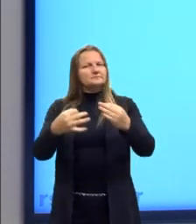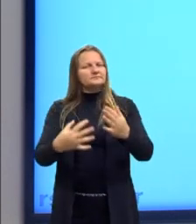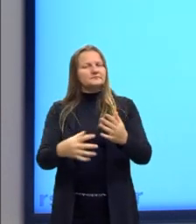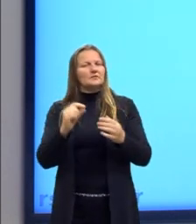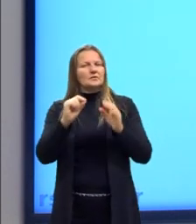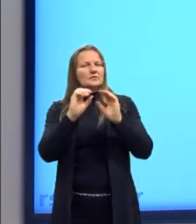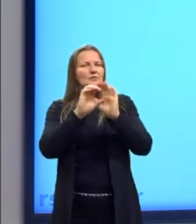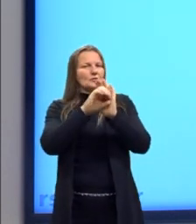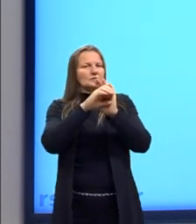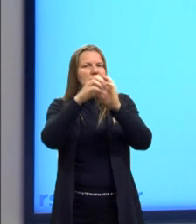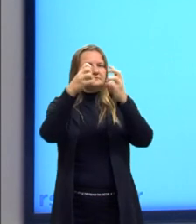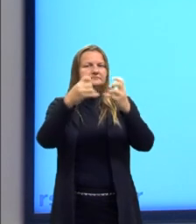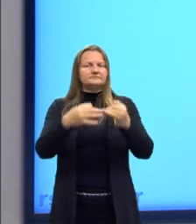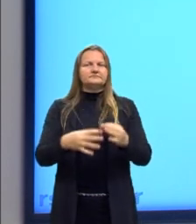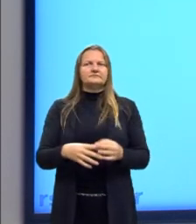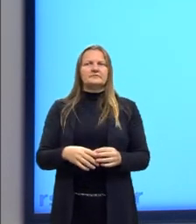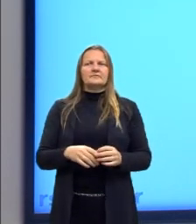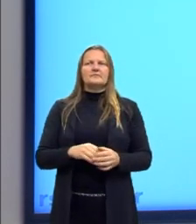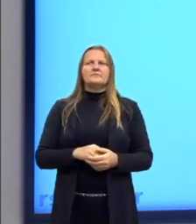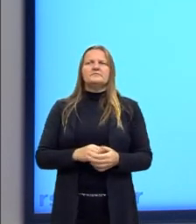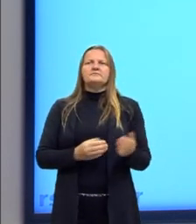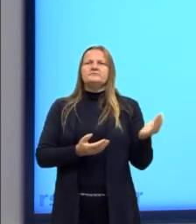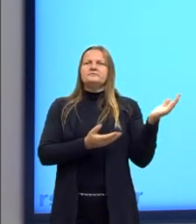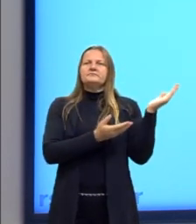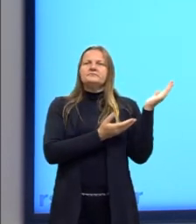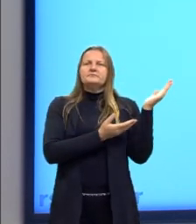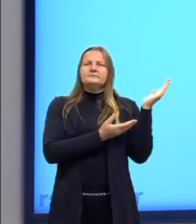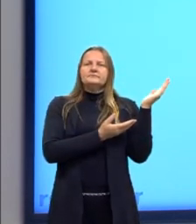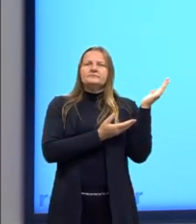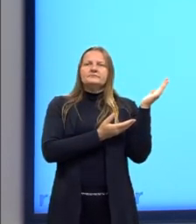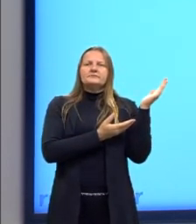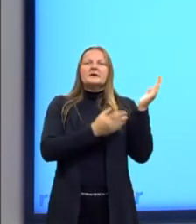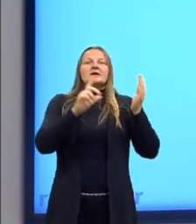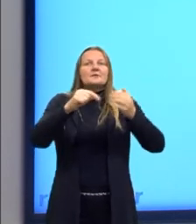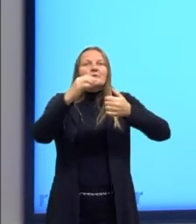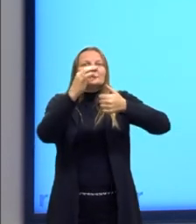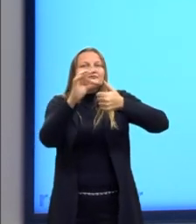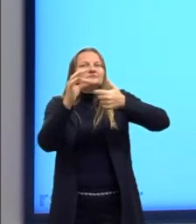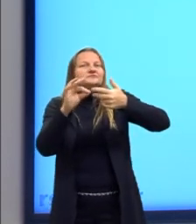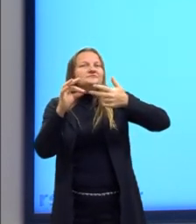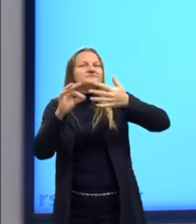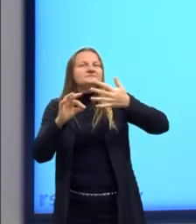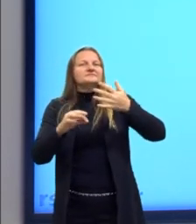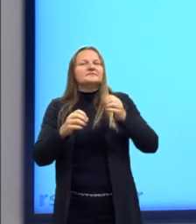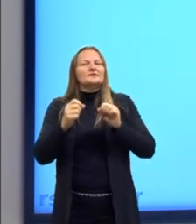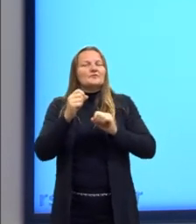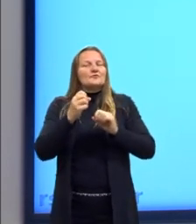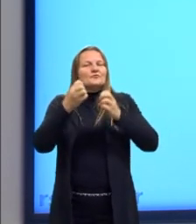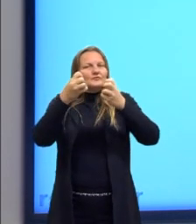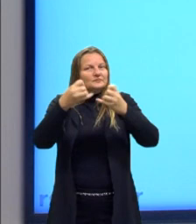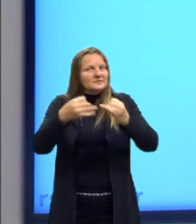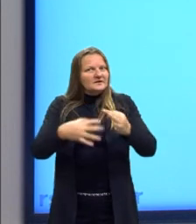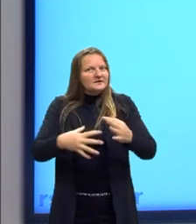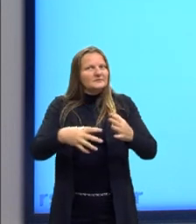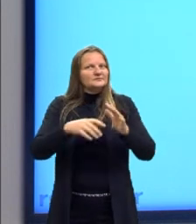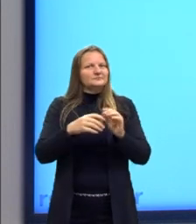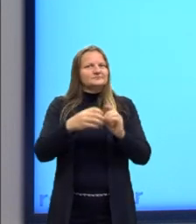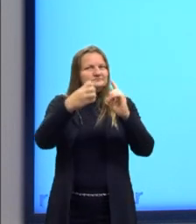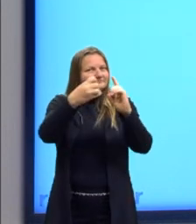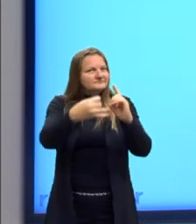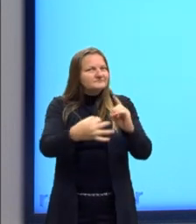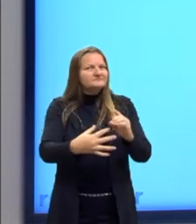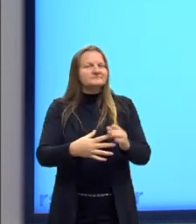acontece? Eu vou dar um esboço aqui do início e depois vamos desmembrando isso durante a aula com os slides para nós irmos nos achando.